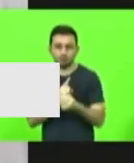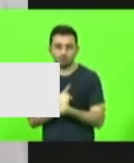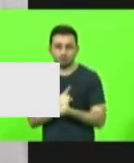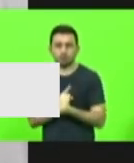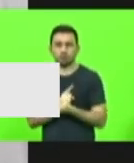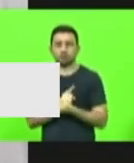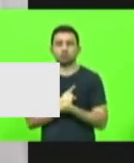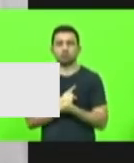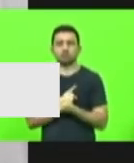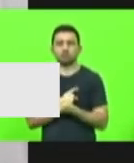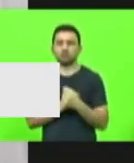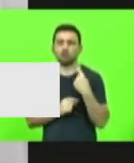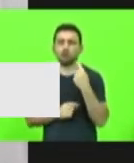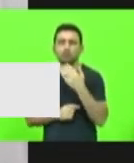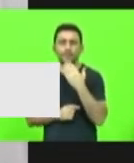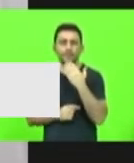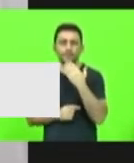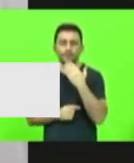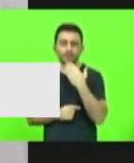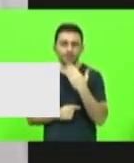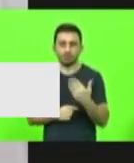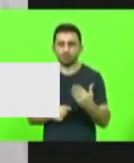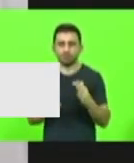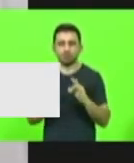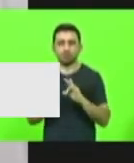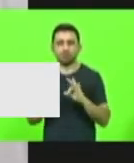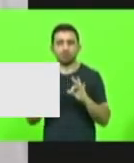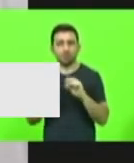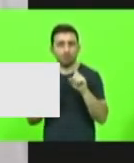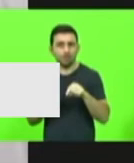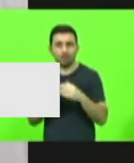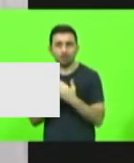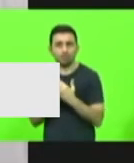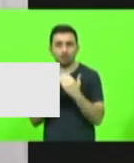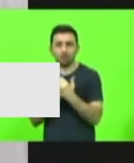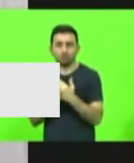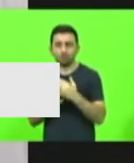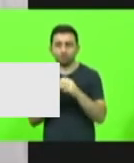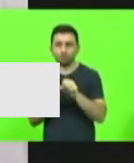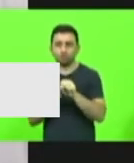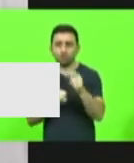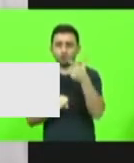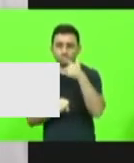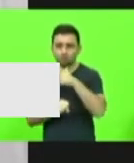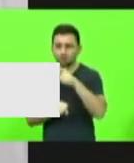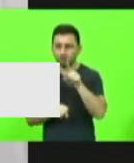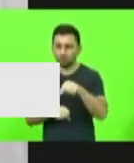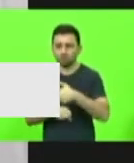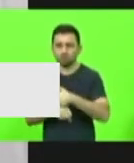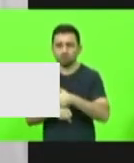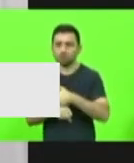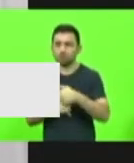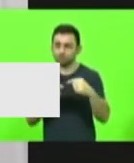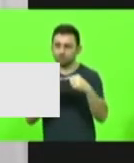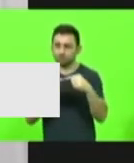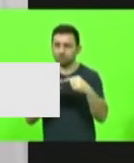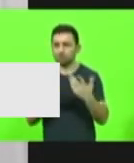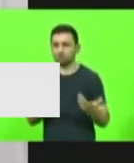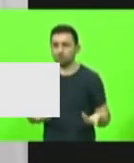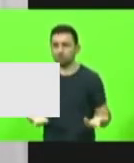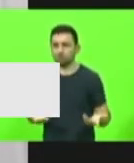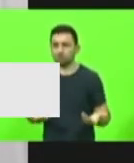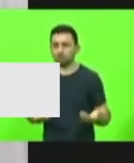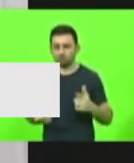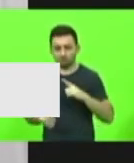estamos pedindo, se não aquilo que nós nos formamos para fazer. É a nossa profissão. Nós temos um